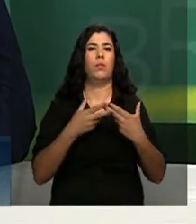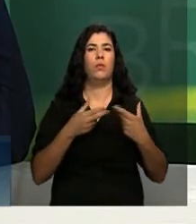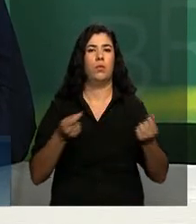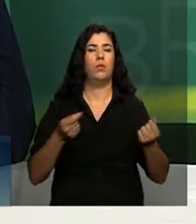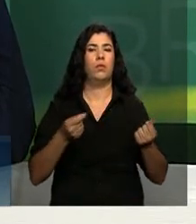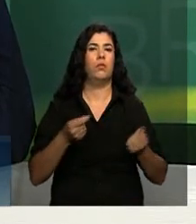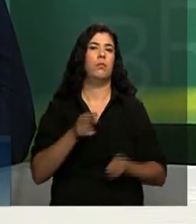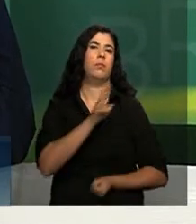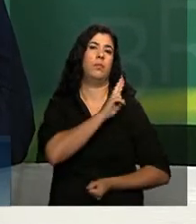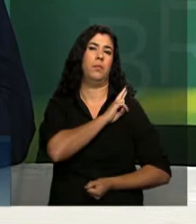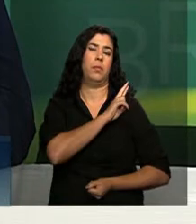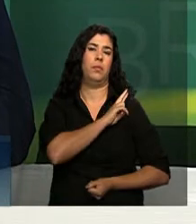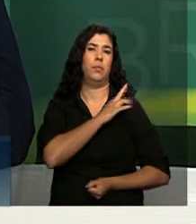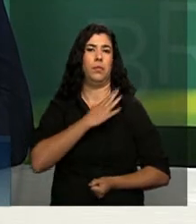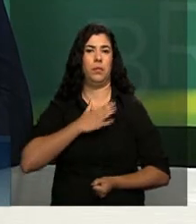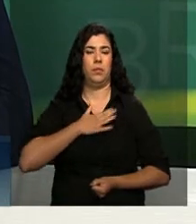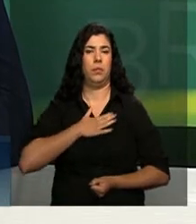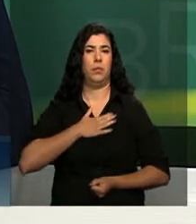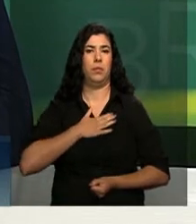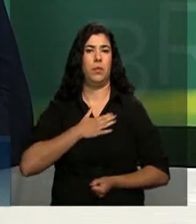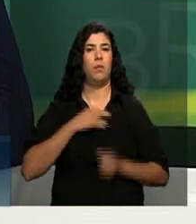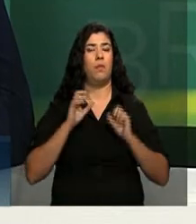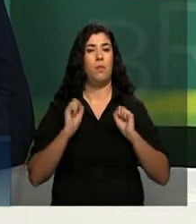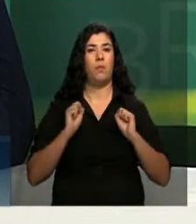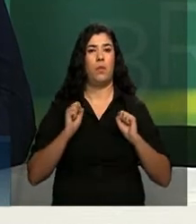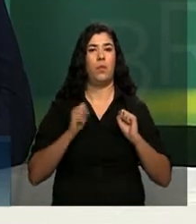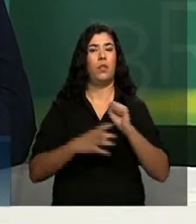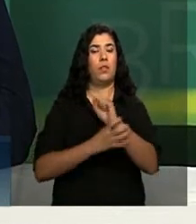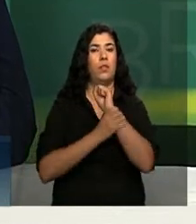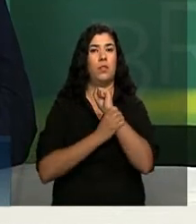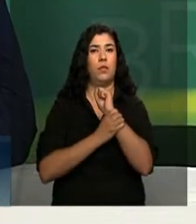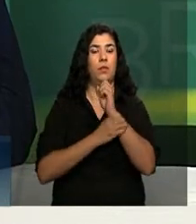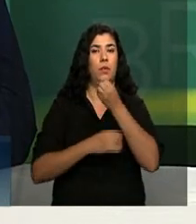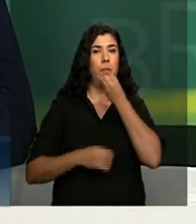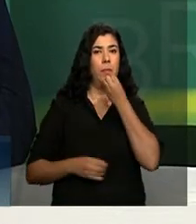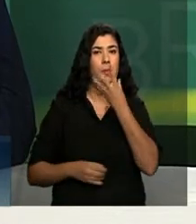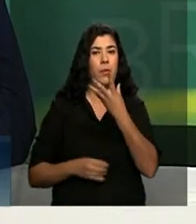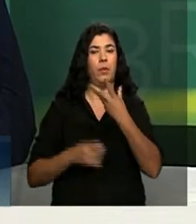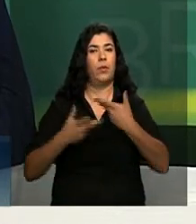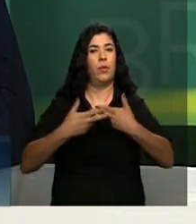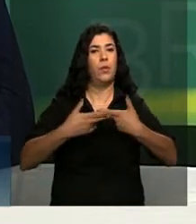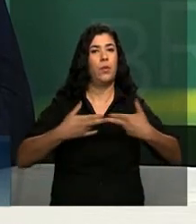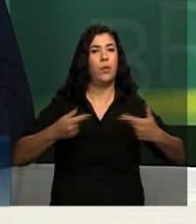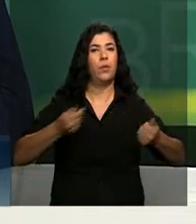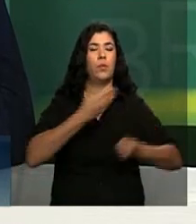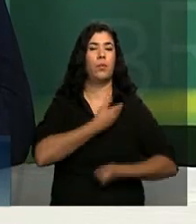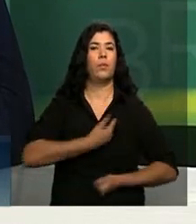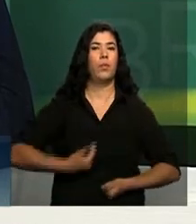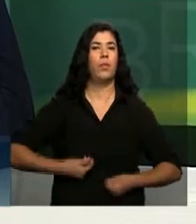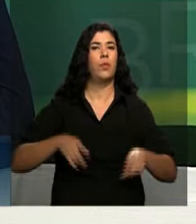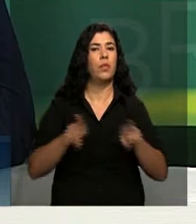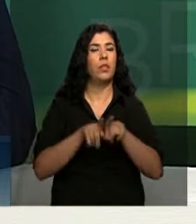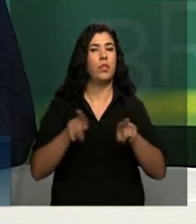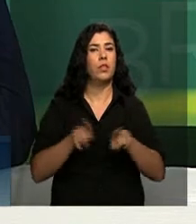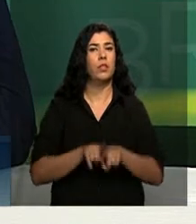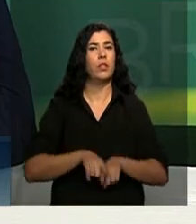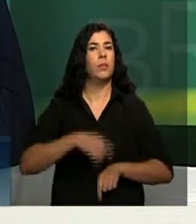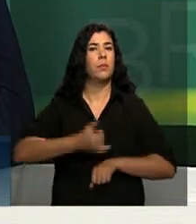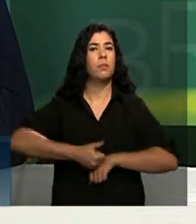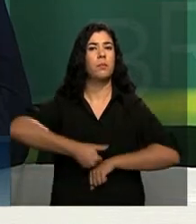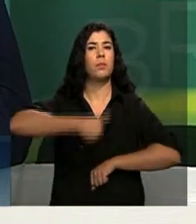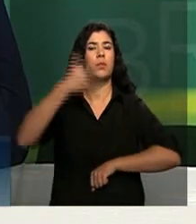possa garantir a boa utilização dos recursos públicos, para que a gente possa otimizar